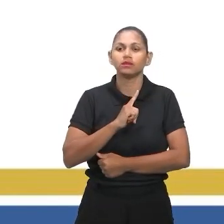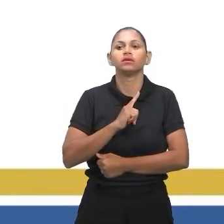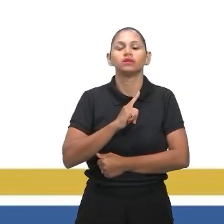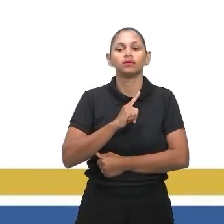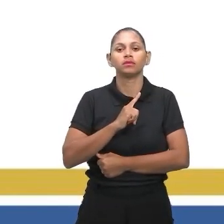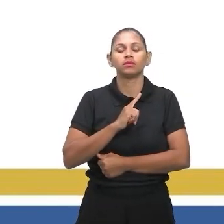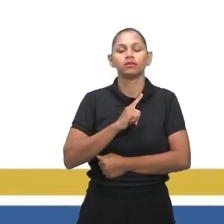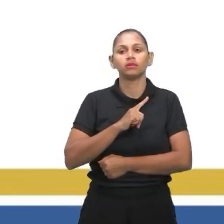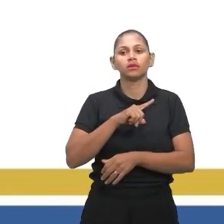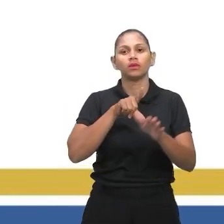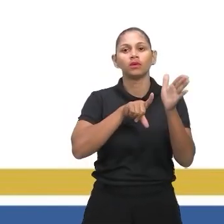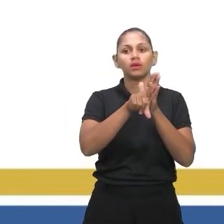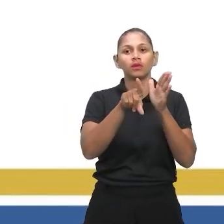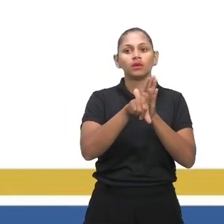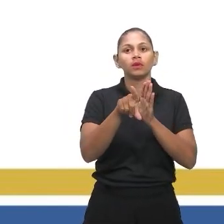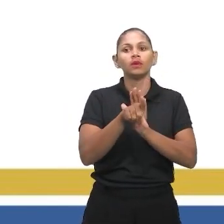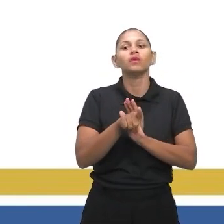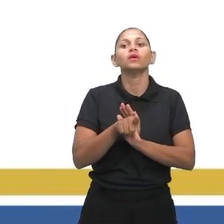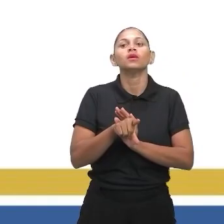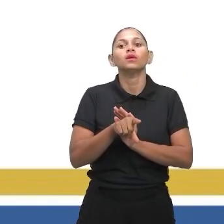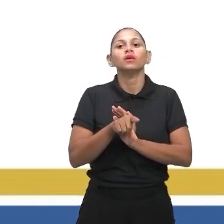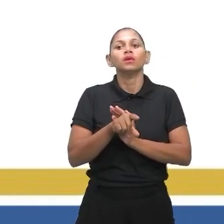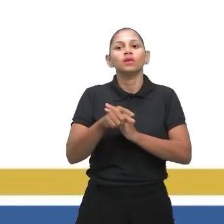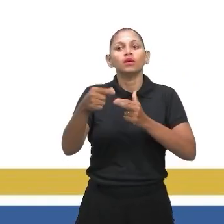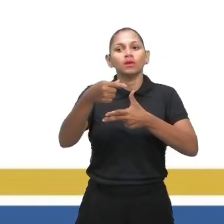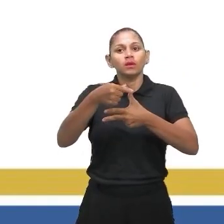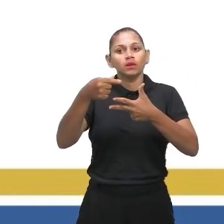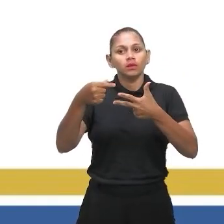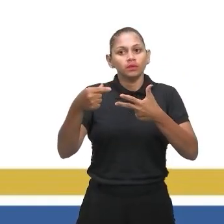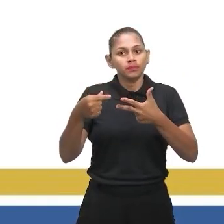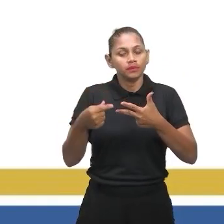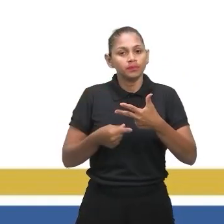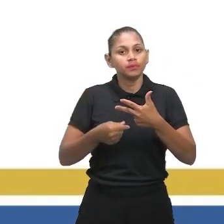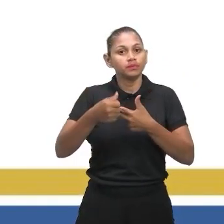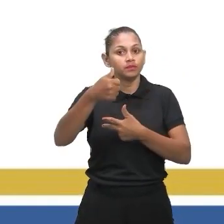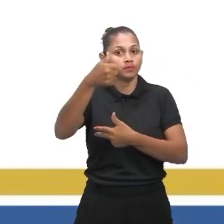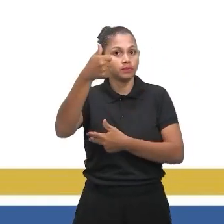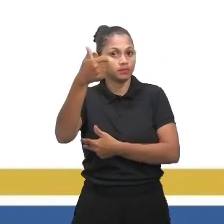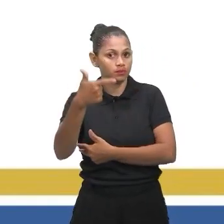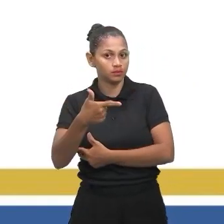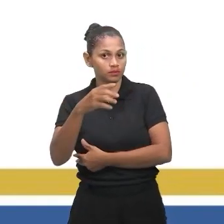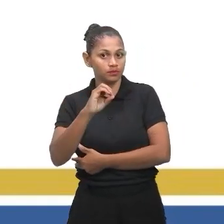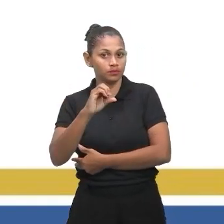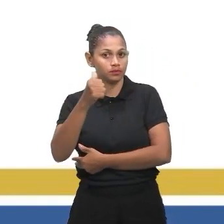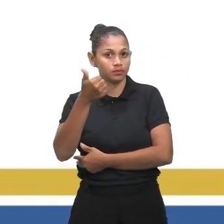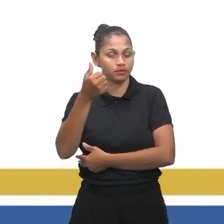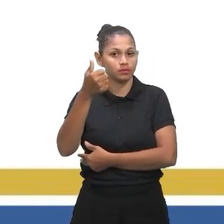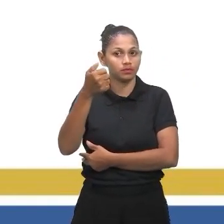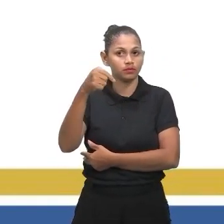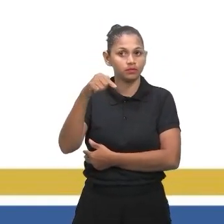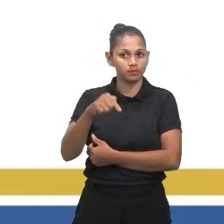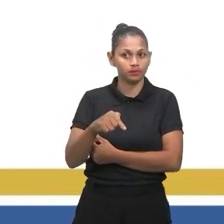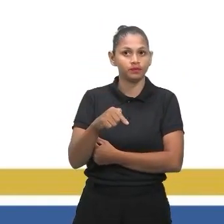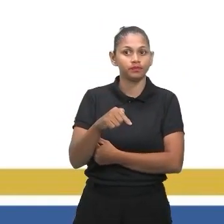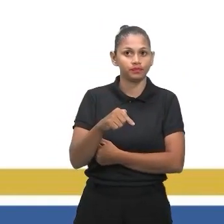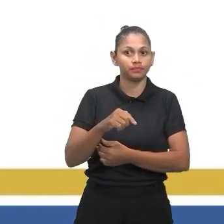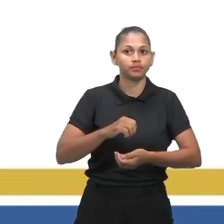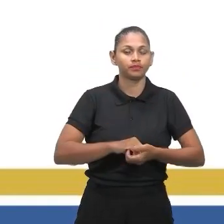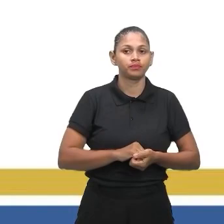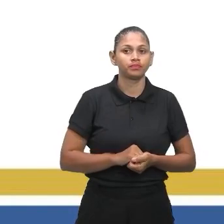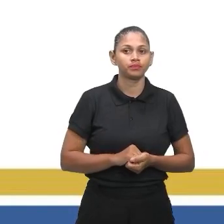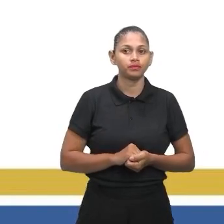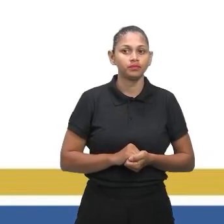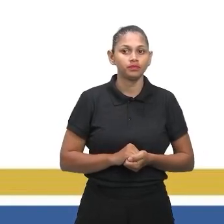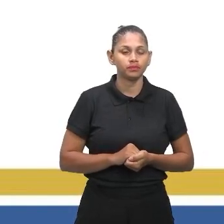Que caiu no Enem de 2017, que foi a questão 147 da prova azul. E aqui temos... Atenção.